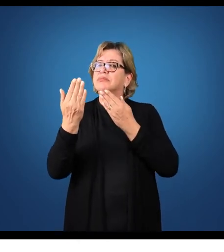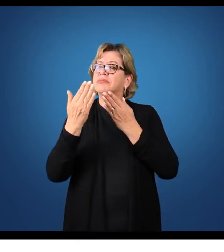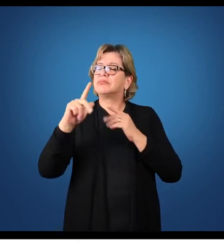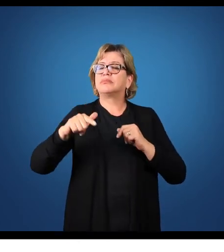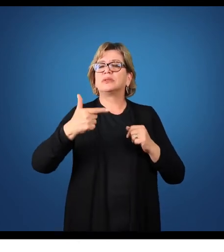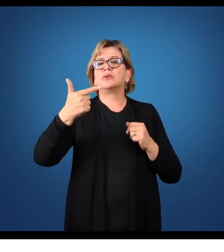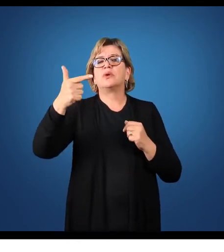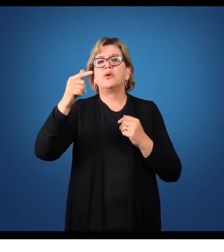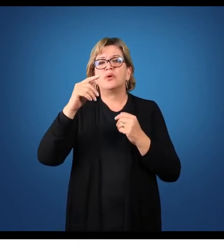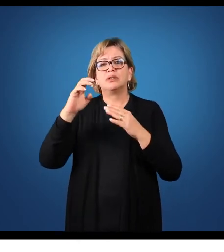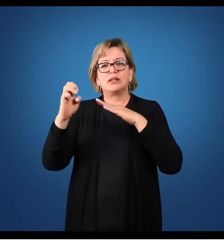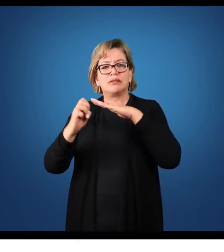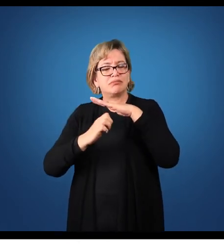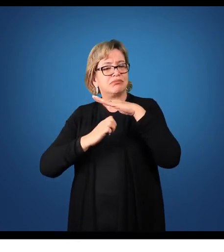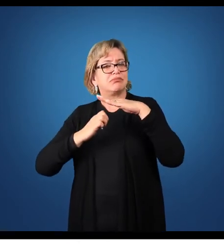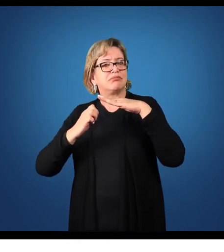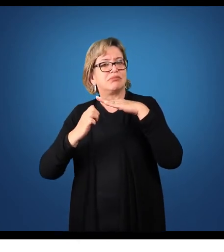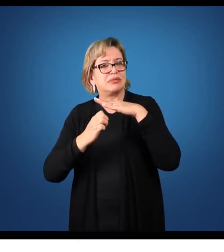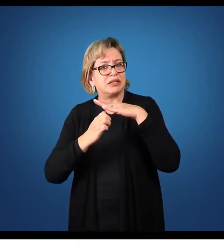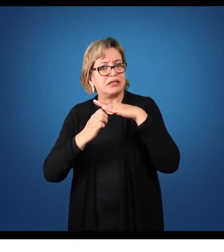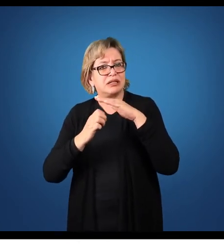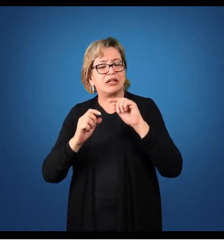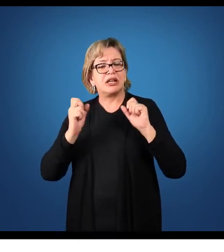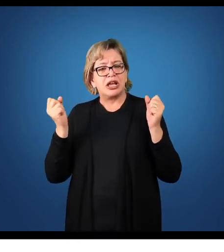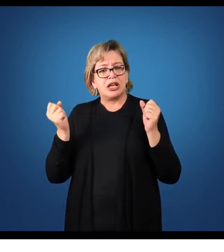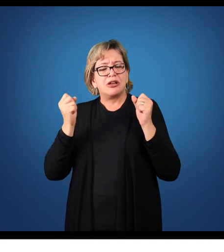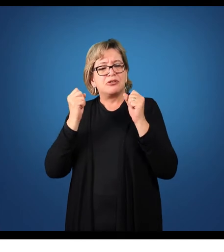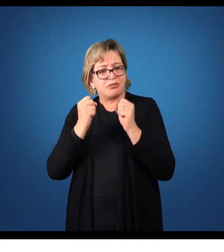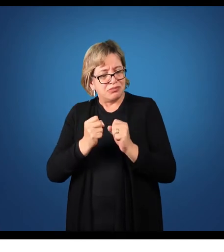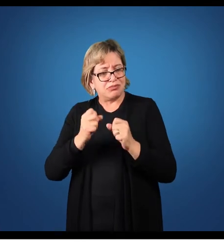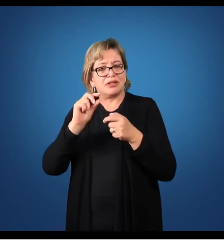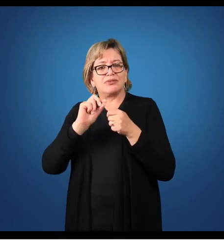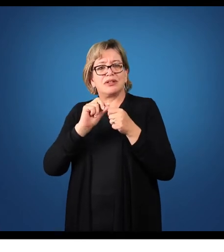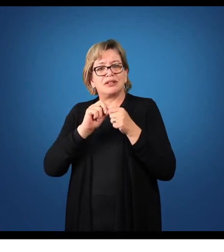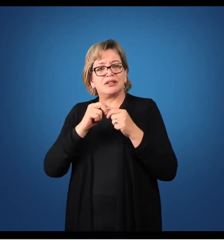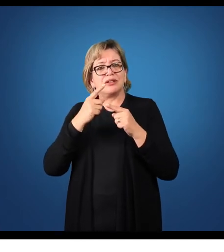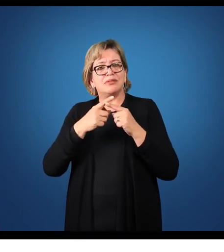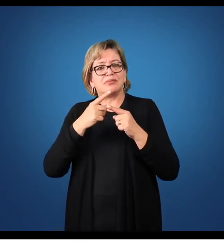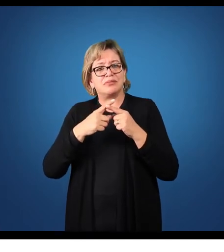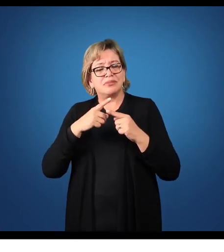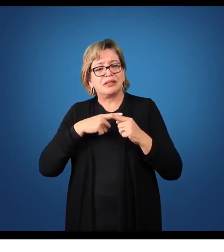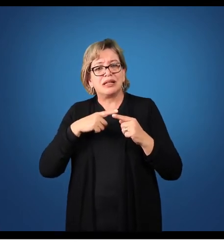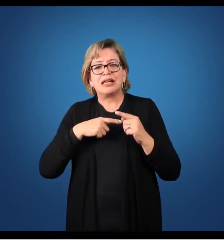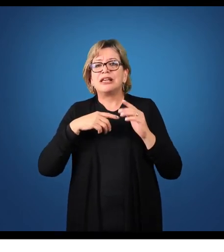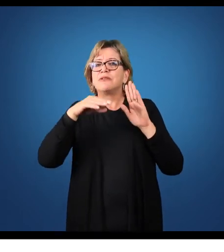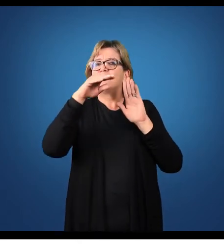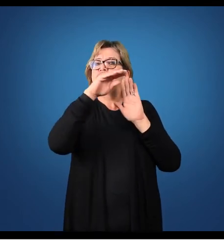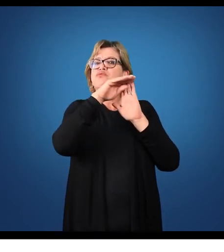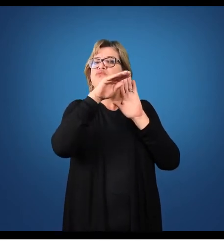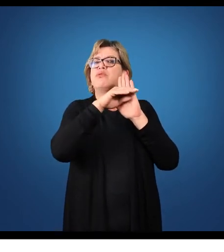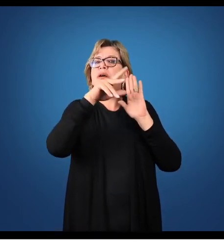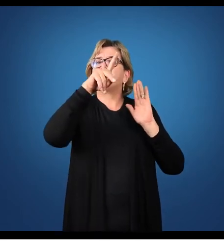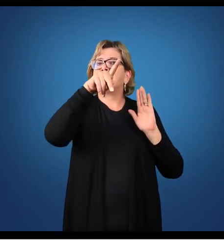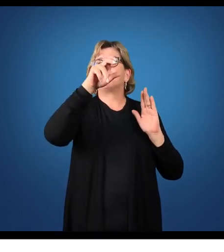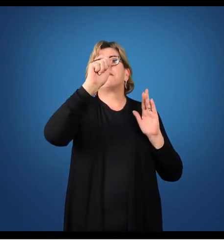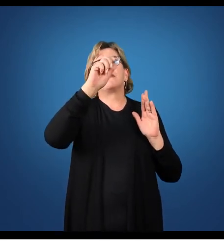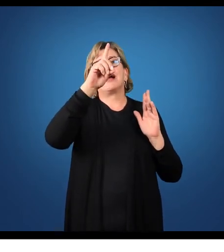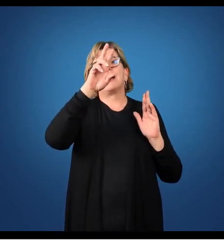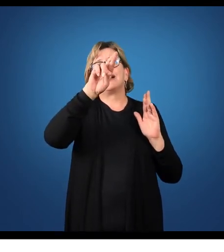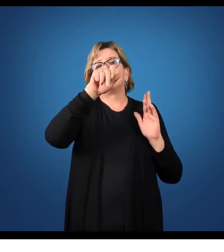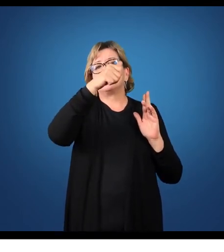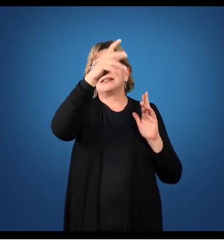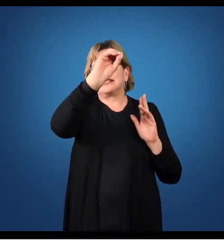é extremamente importante e só é possível por causa da padronização das informações contábeis